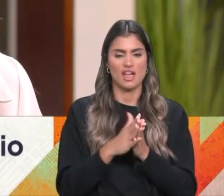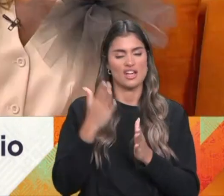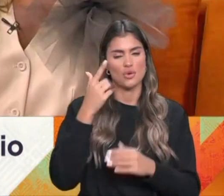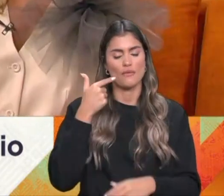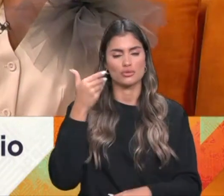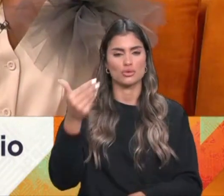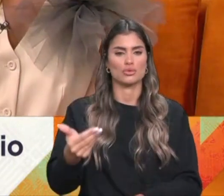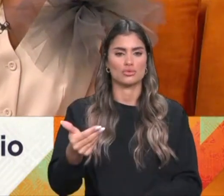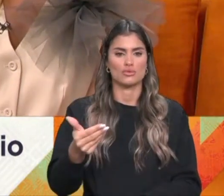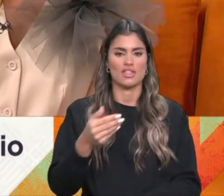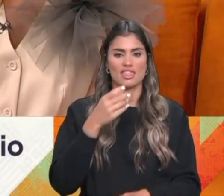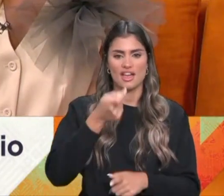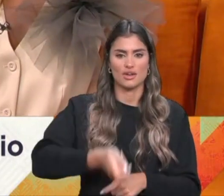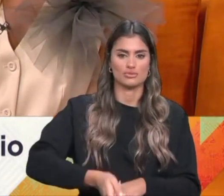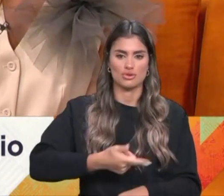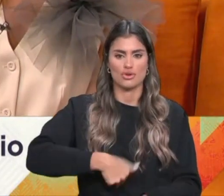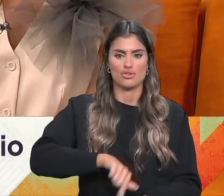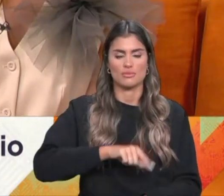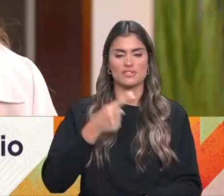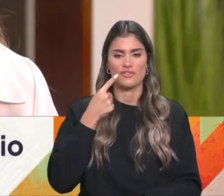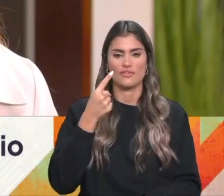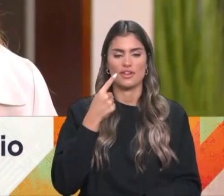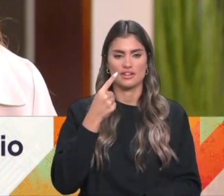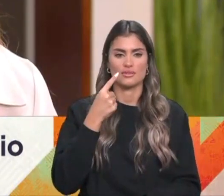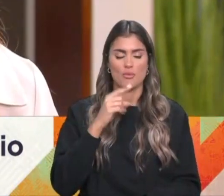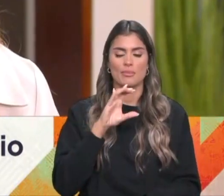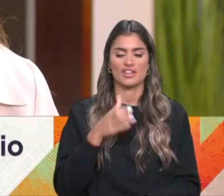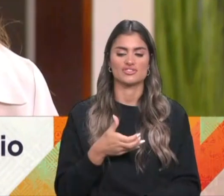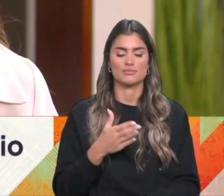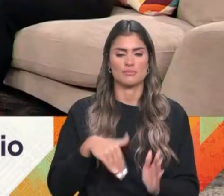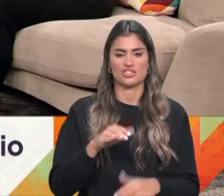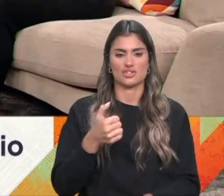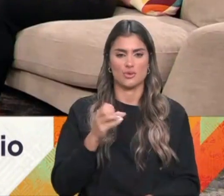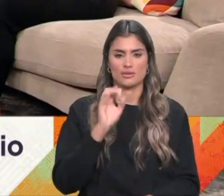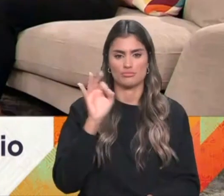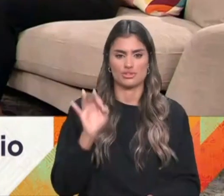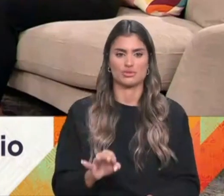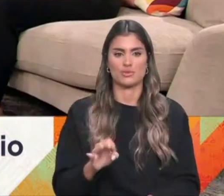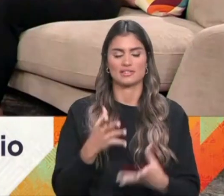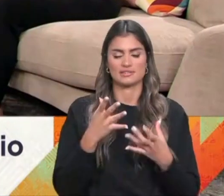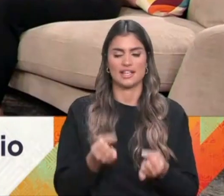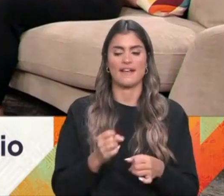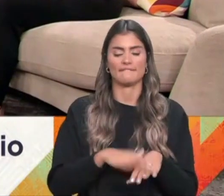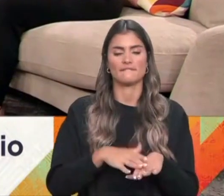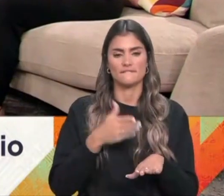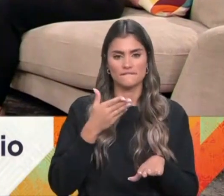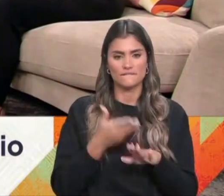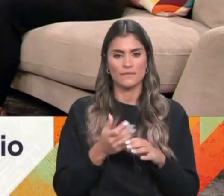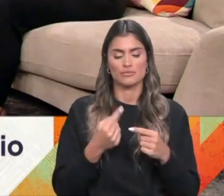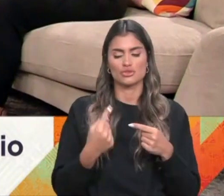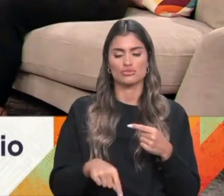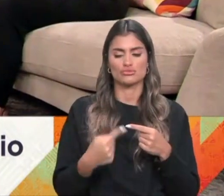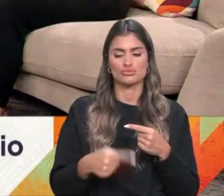da agricultura quando nós estamos a enfrentar um país onde mais de 50% do território está em seca extrema, onde todos os dias